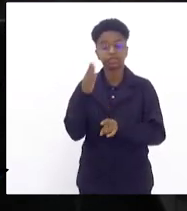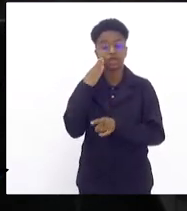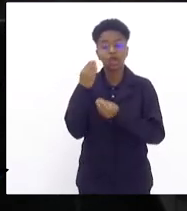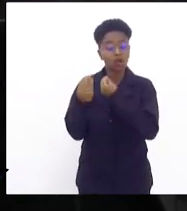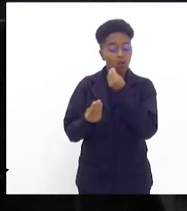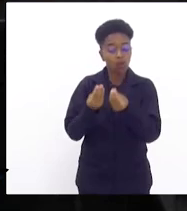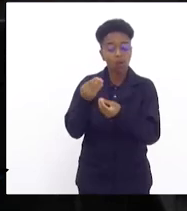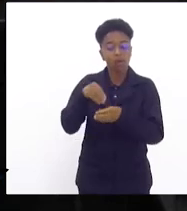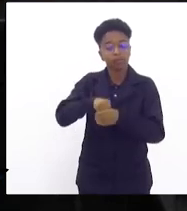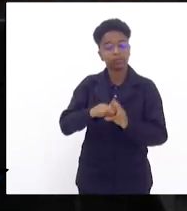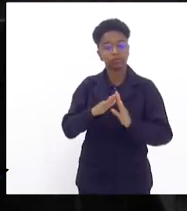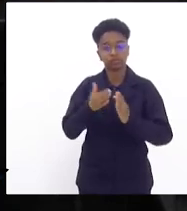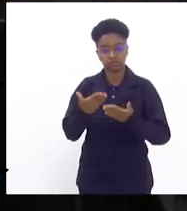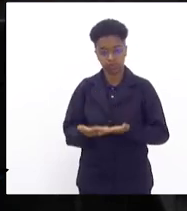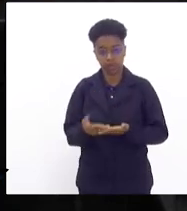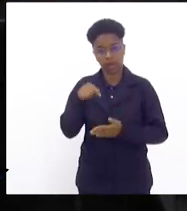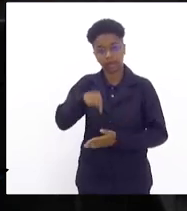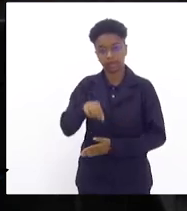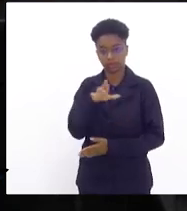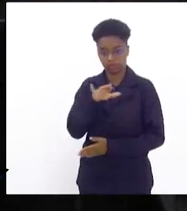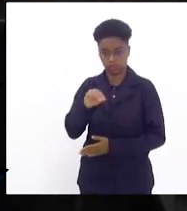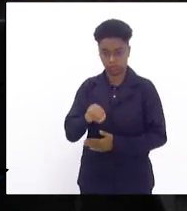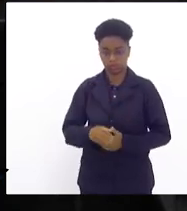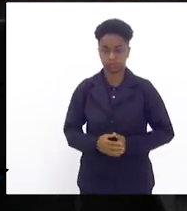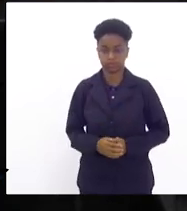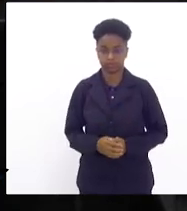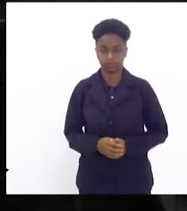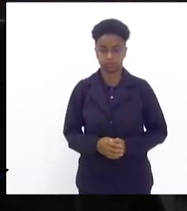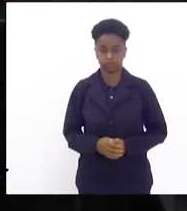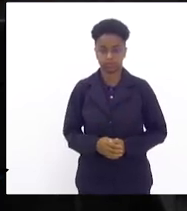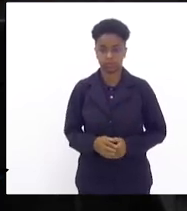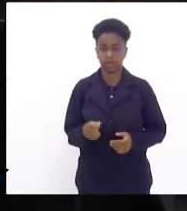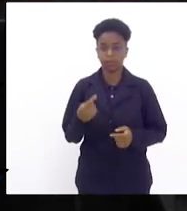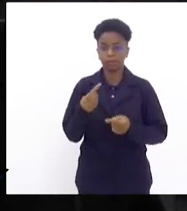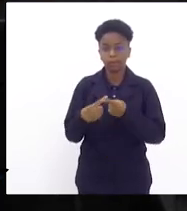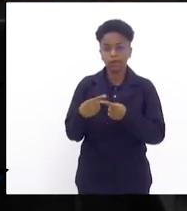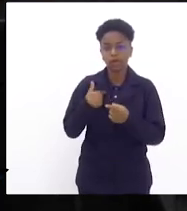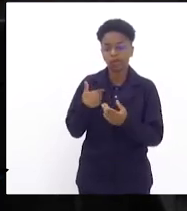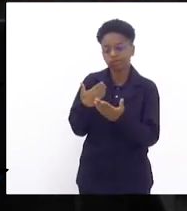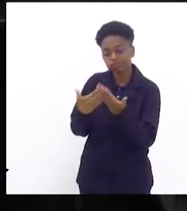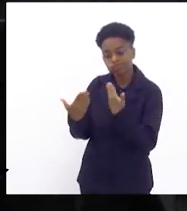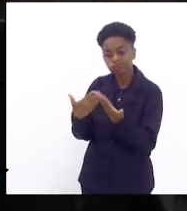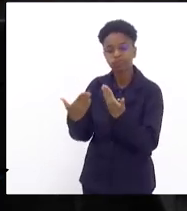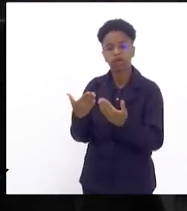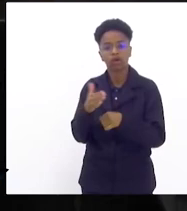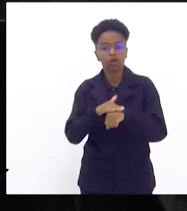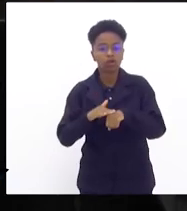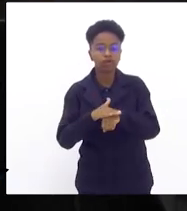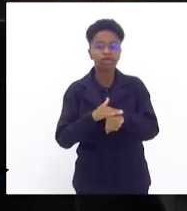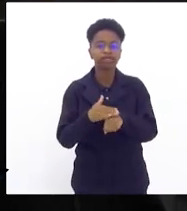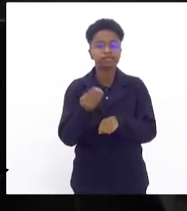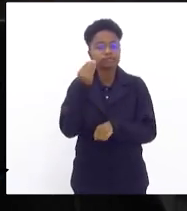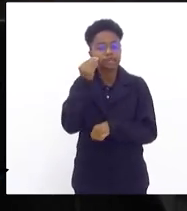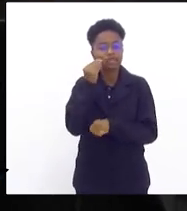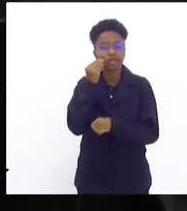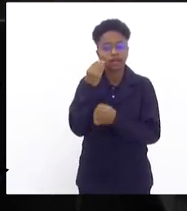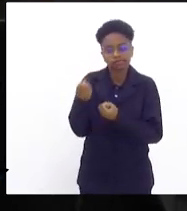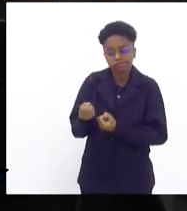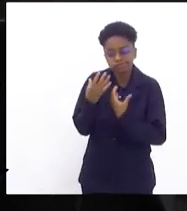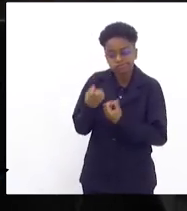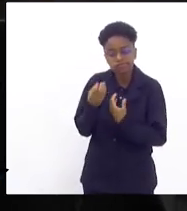escola no estado do Rio de Janeiro, que dialoga, que conversa, que busca informações